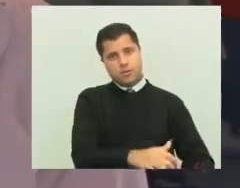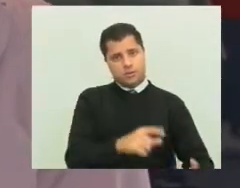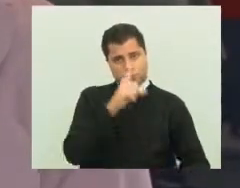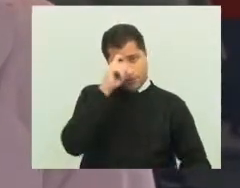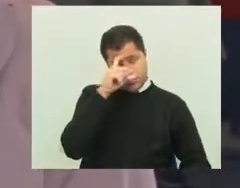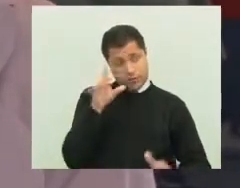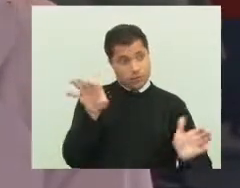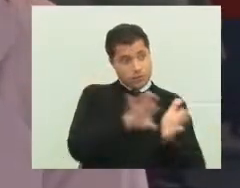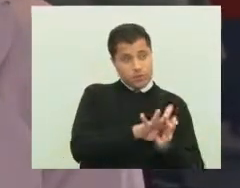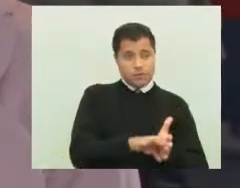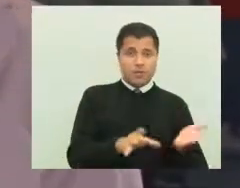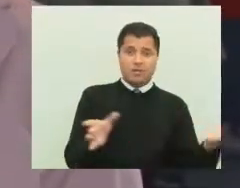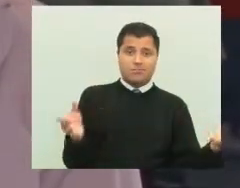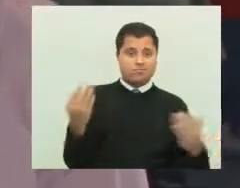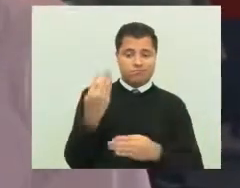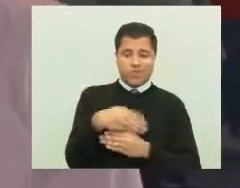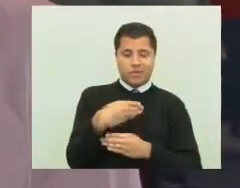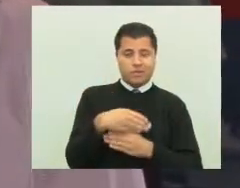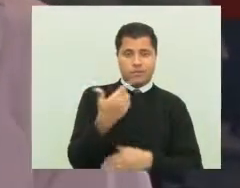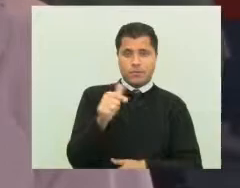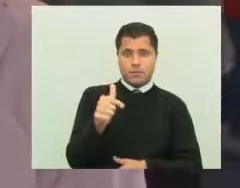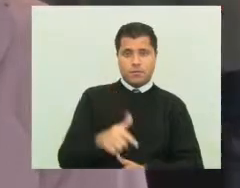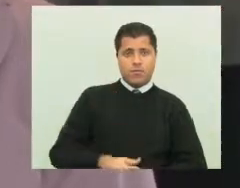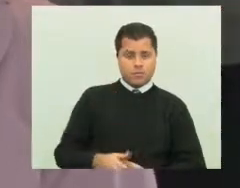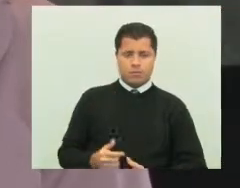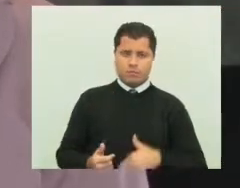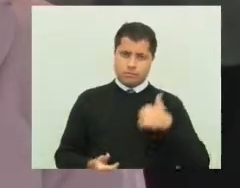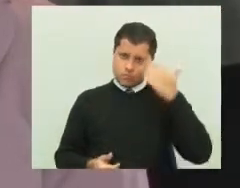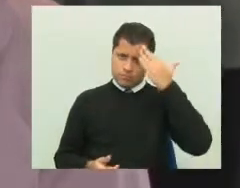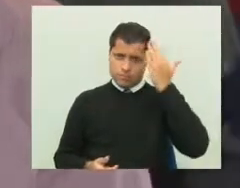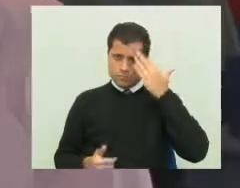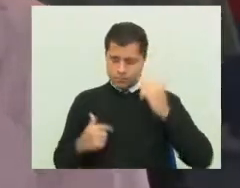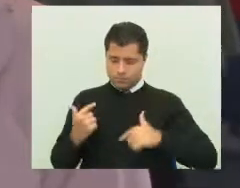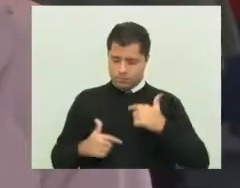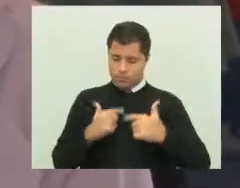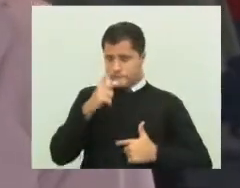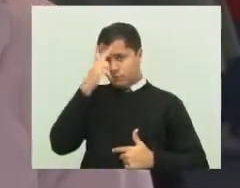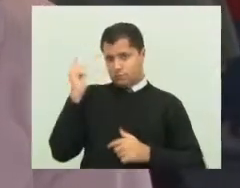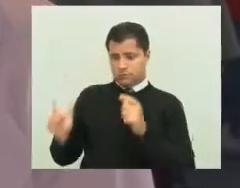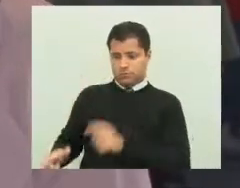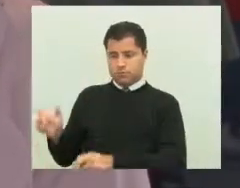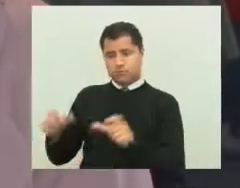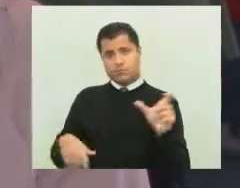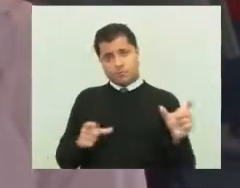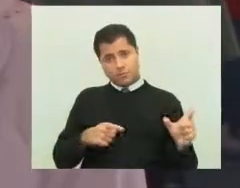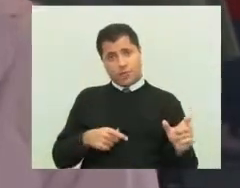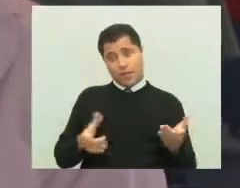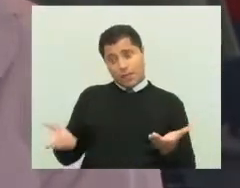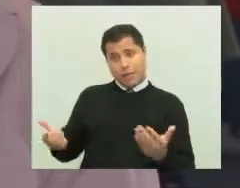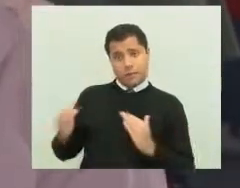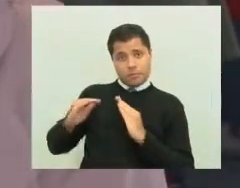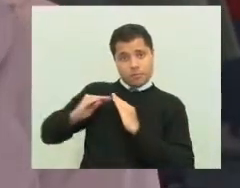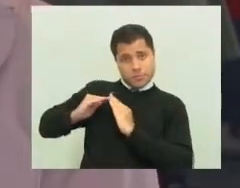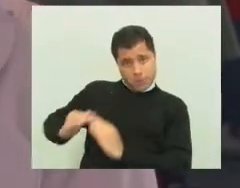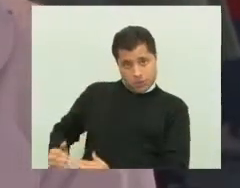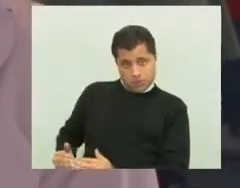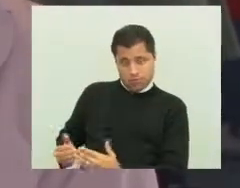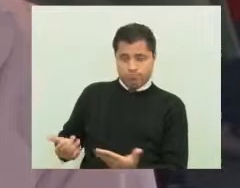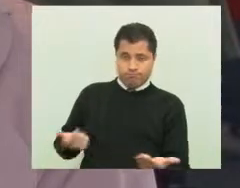a opção do táxi. Então, a gente sabe que esses trabalhadores existem na cidade, por um pedido do pessoal da região do Cabo Sul, a gente